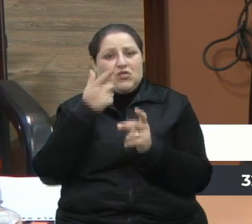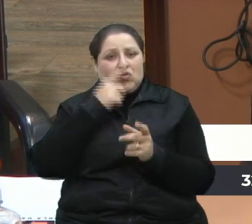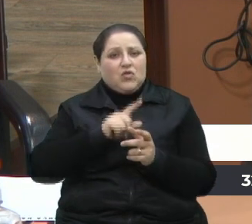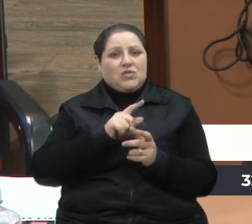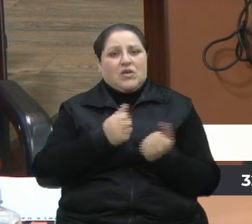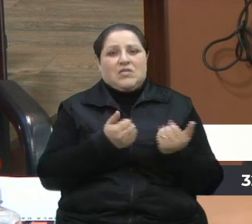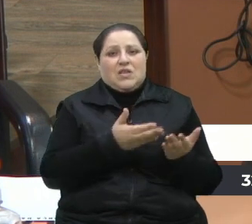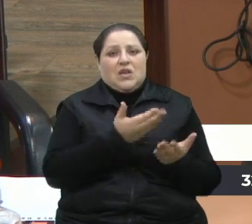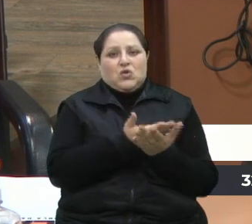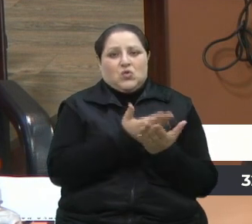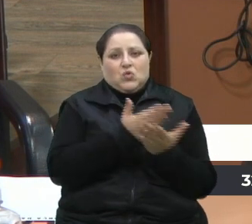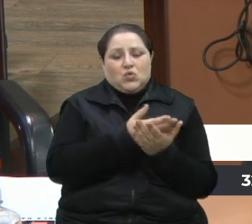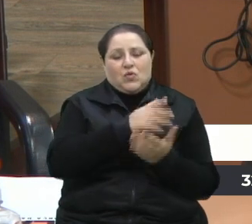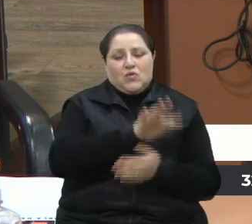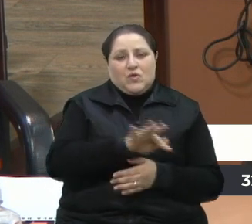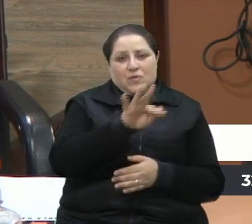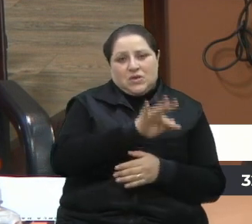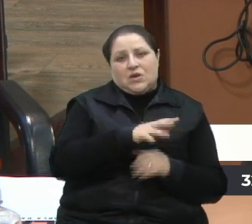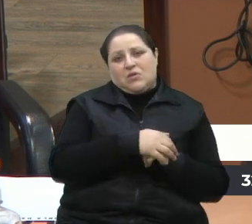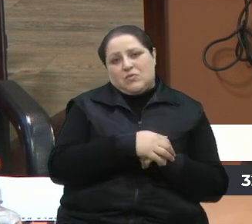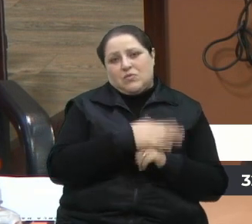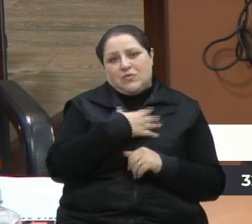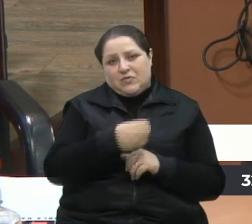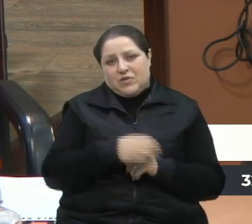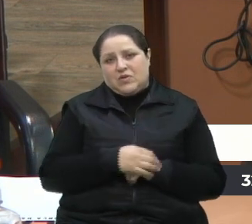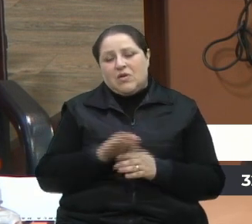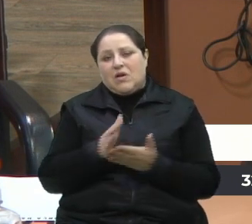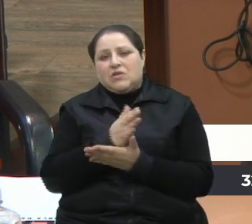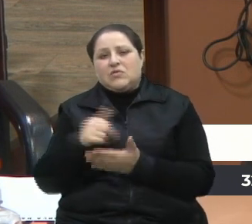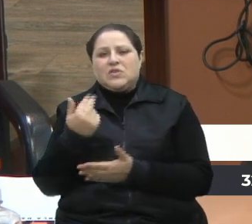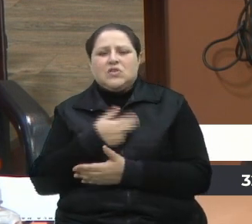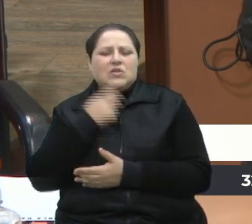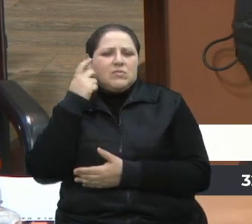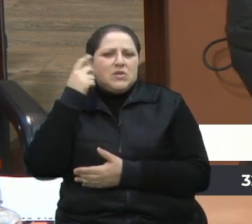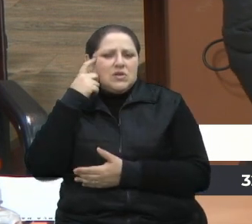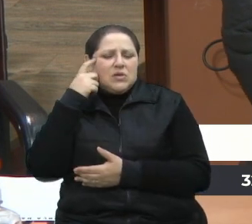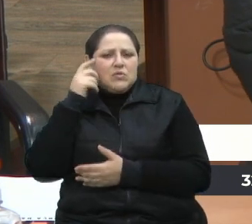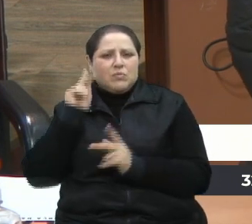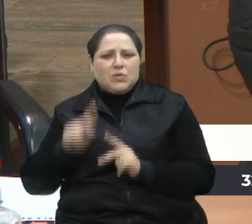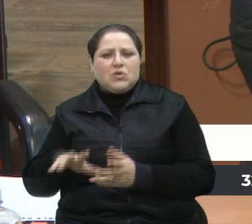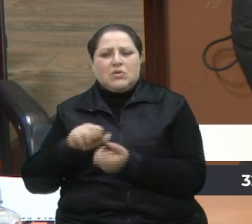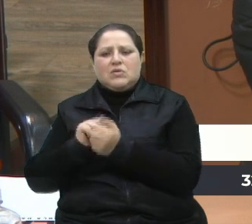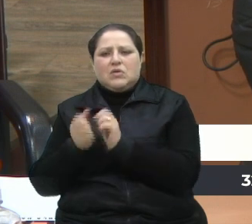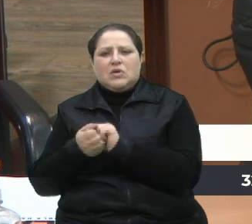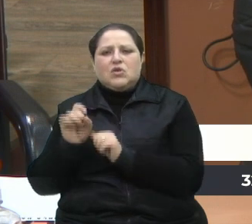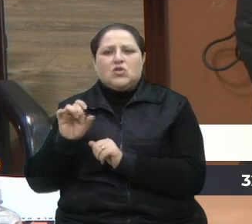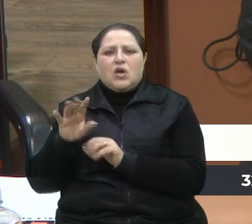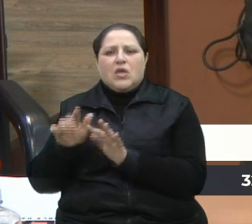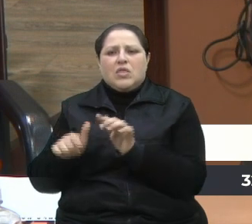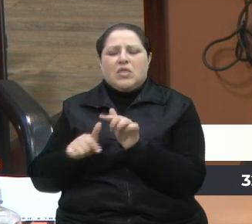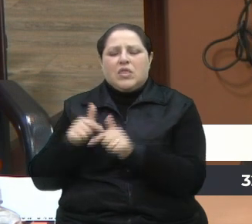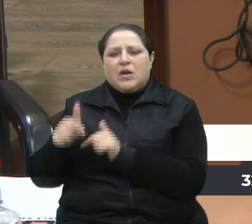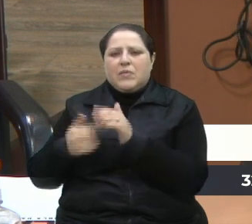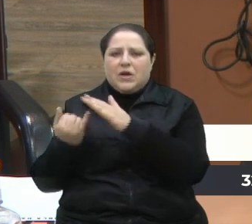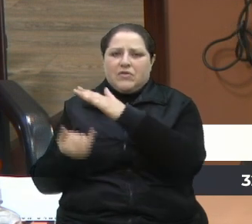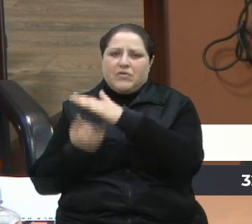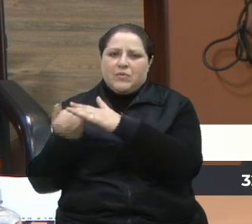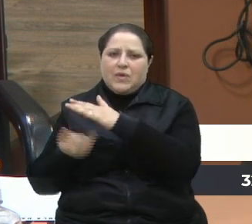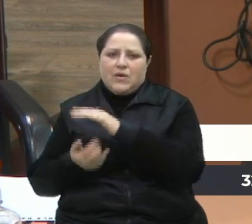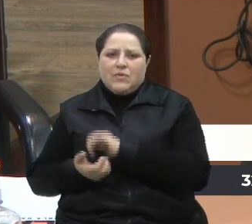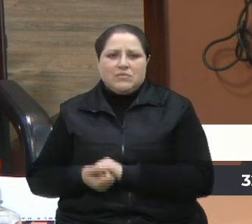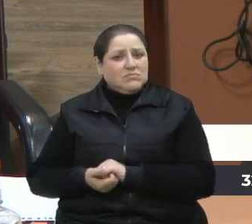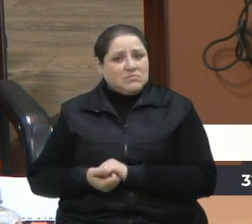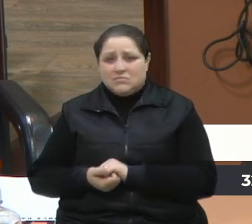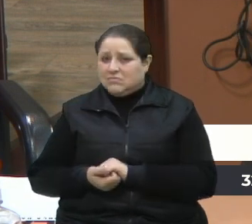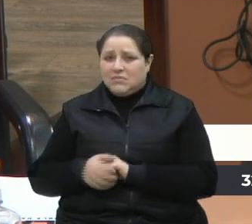vezes a gente tem a ideia de que quem trabalha com artesanato faz isso apenas como um bico e muita gente não faz isso como